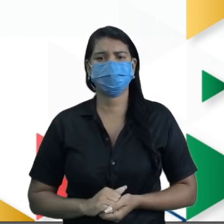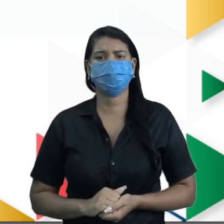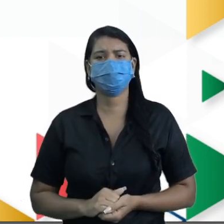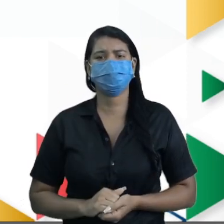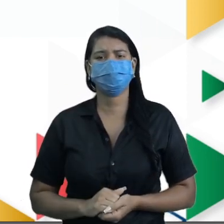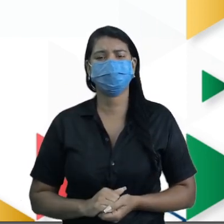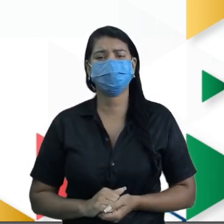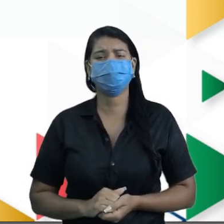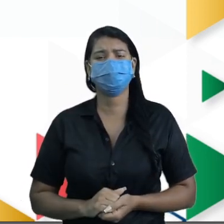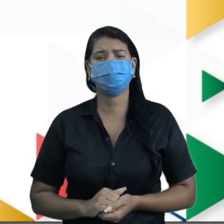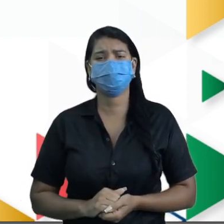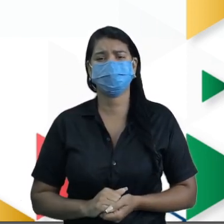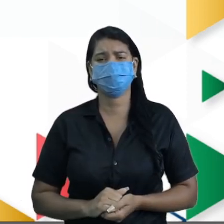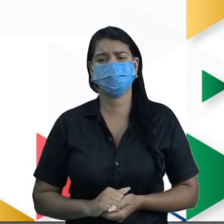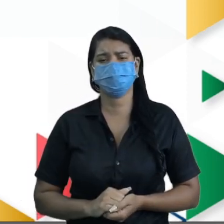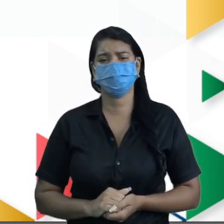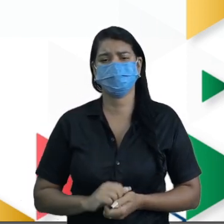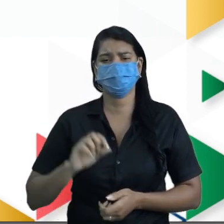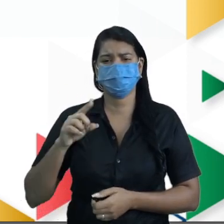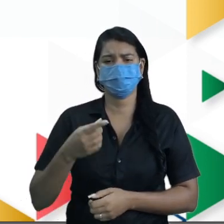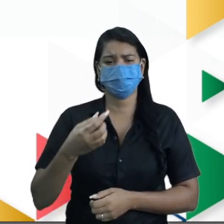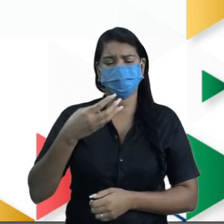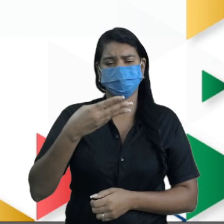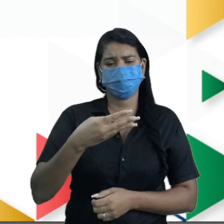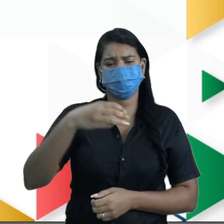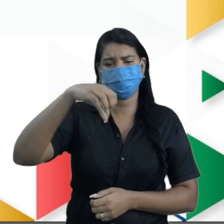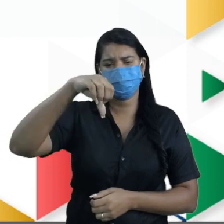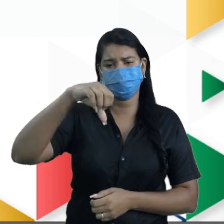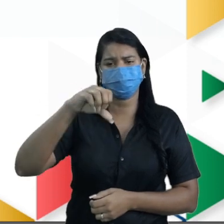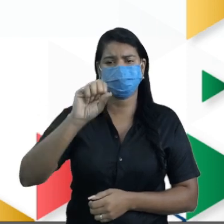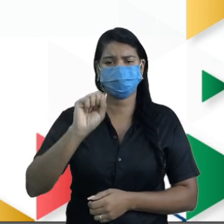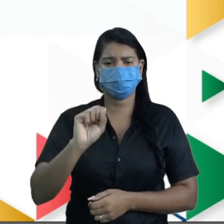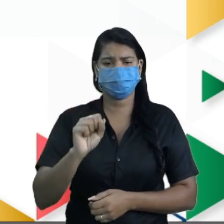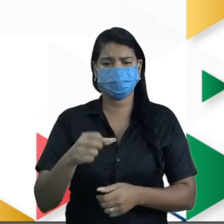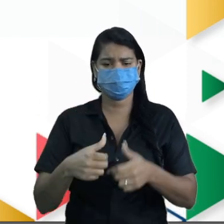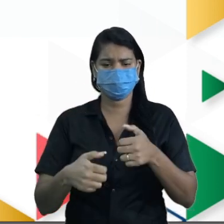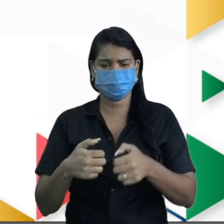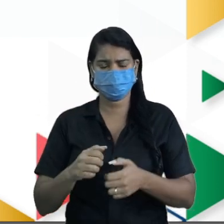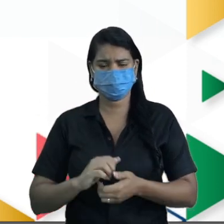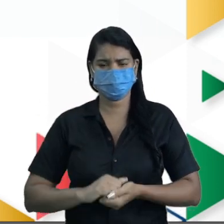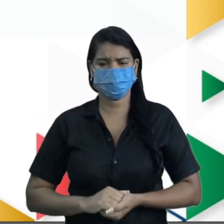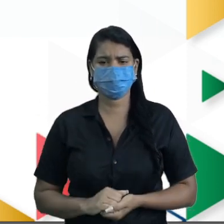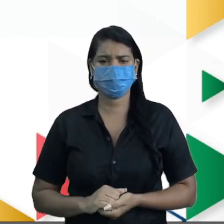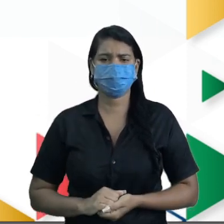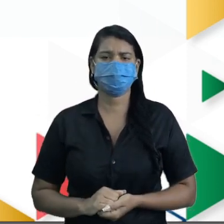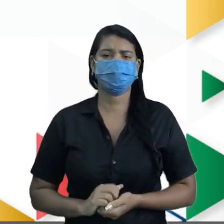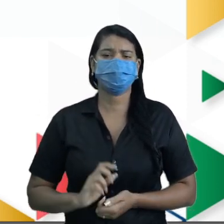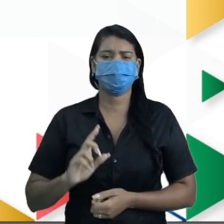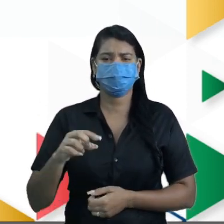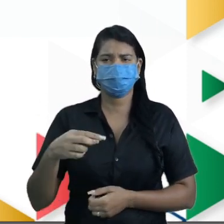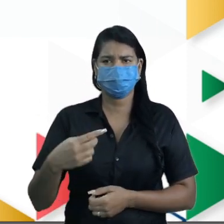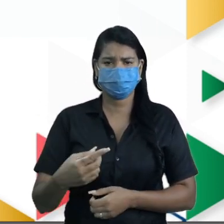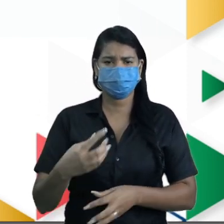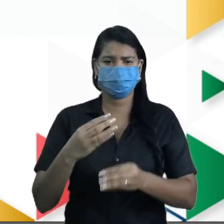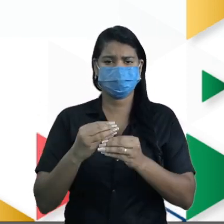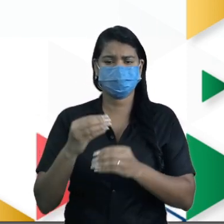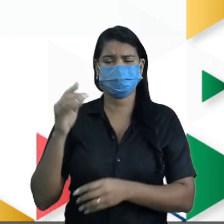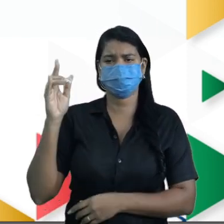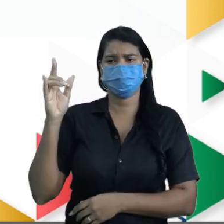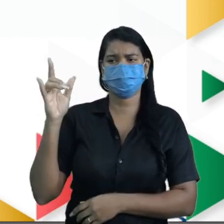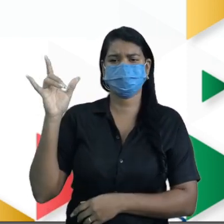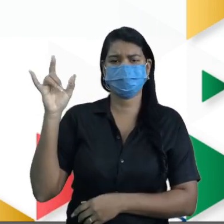somar e o total vai dar 1.398 na minha calculadora. Confere aí, tá? E depois manda aí no Instagram,